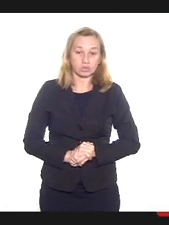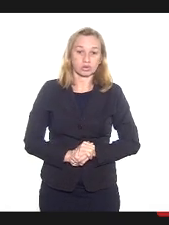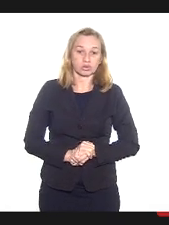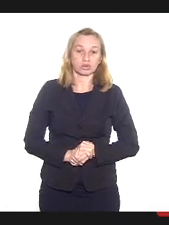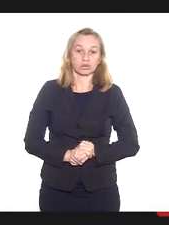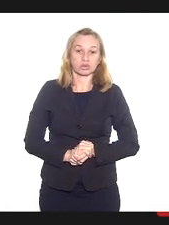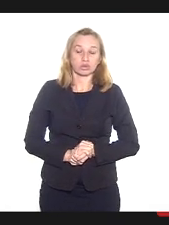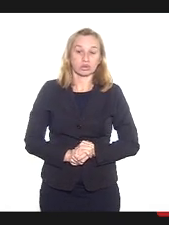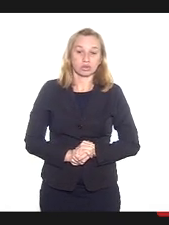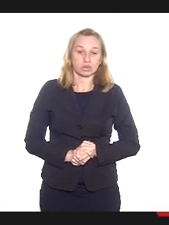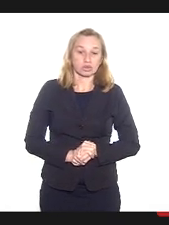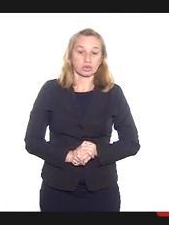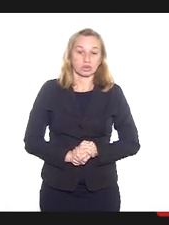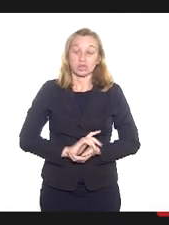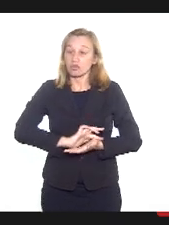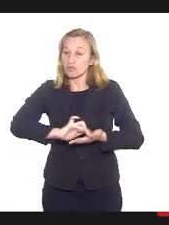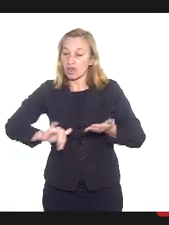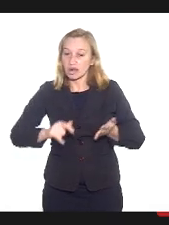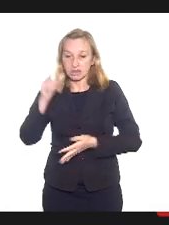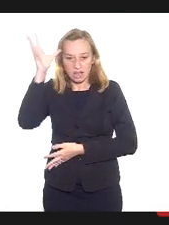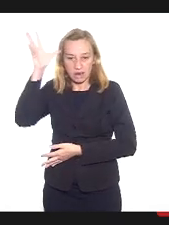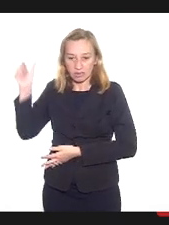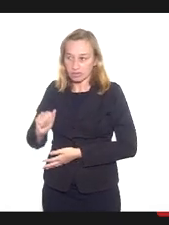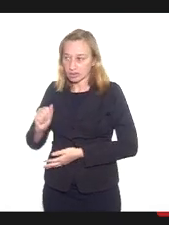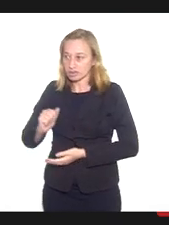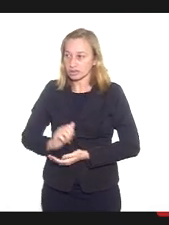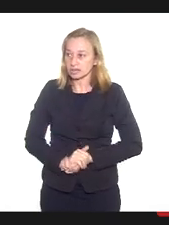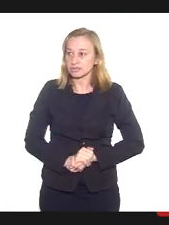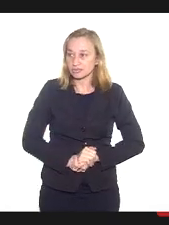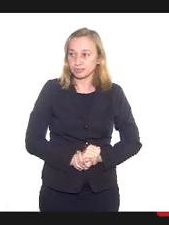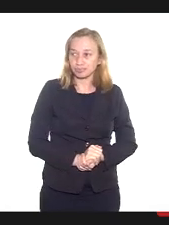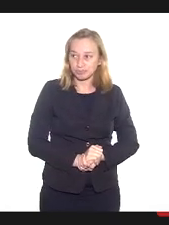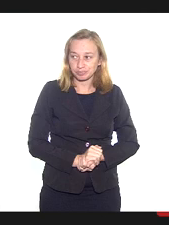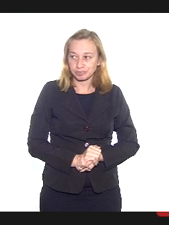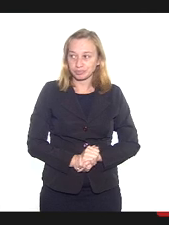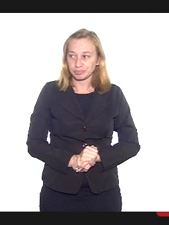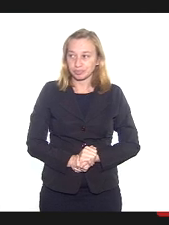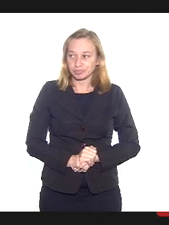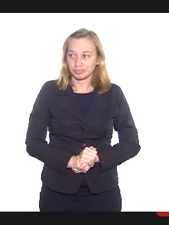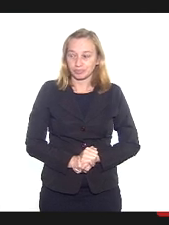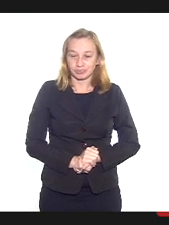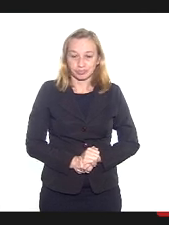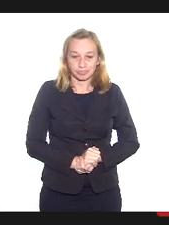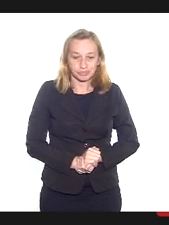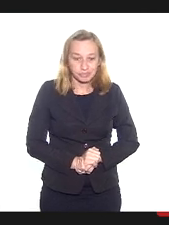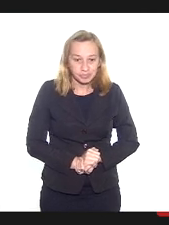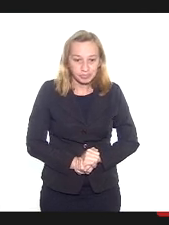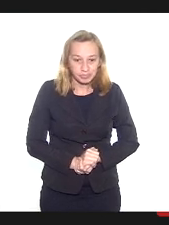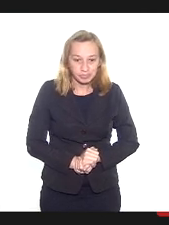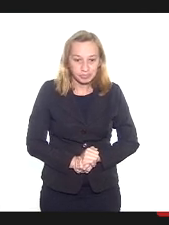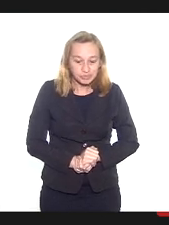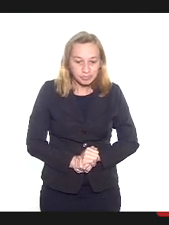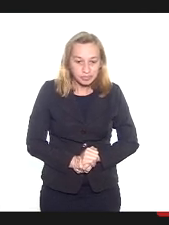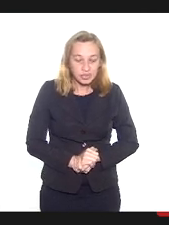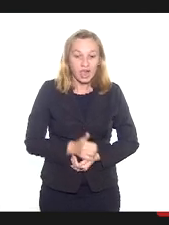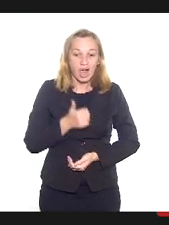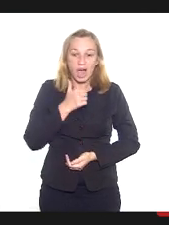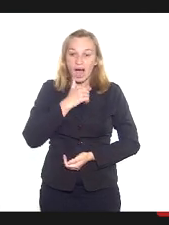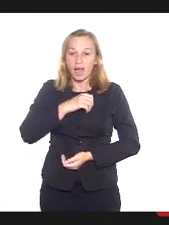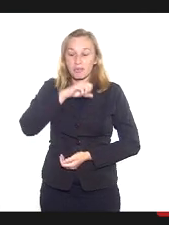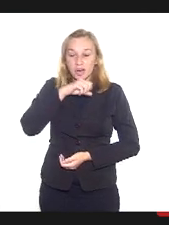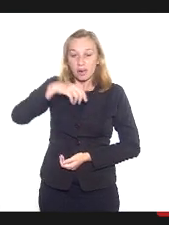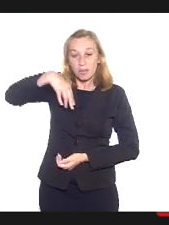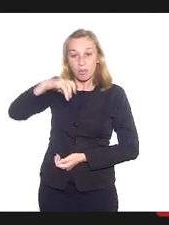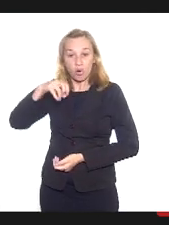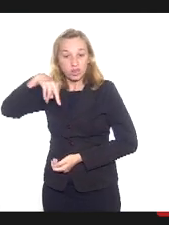muitos, muitas pessoas de matriz afro. Existem hoje comunidades, a mãe Mônica do Iá me